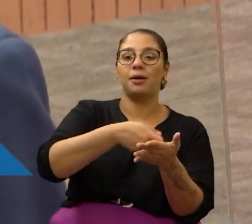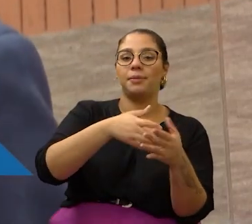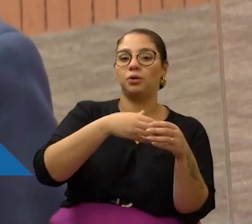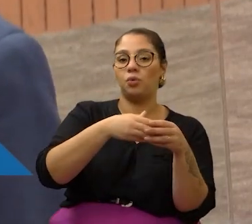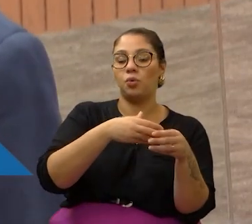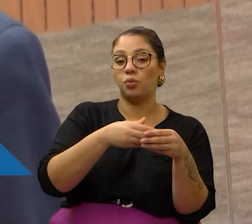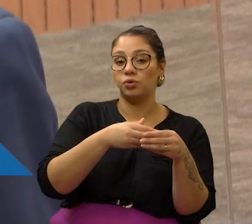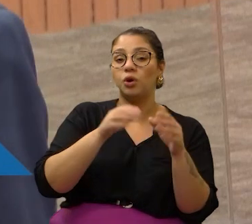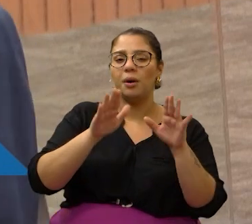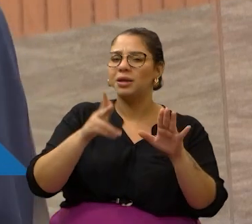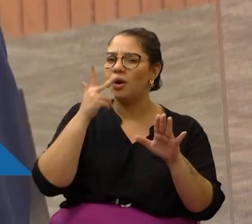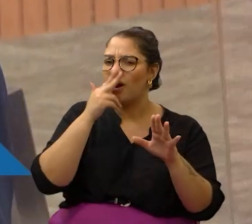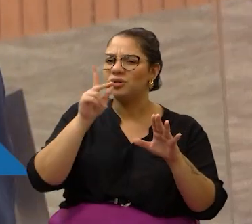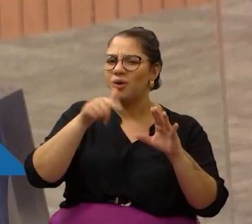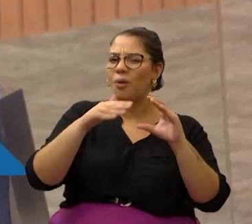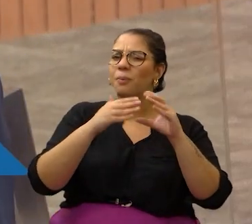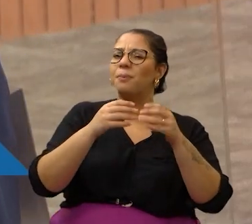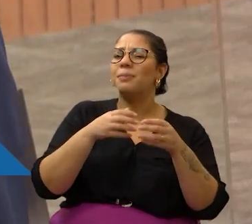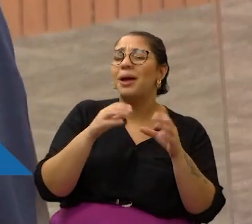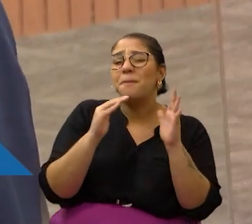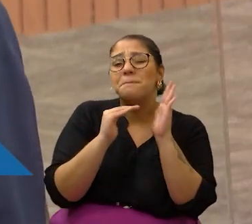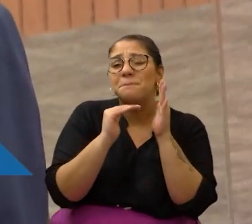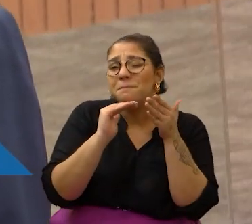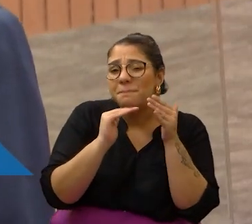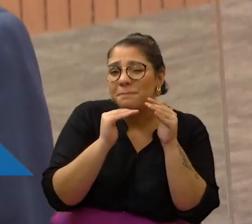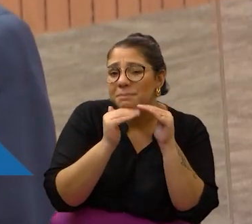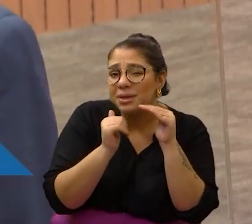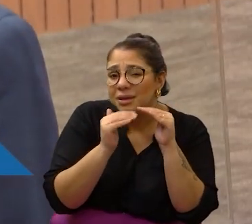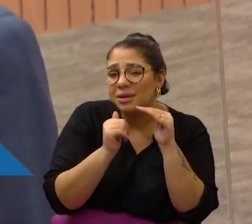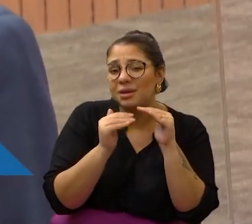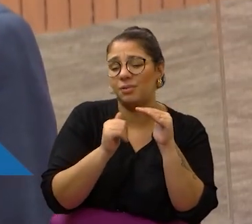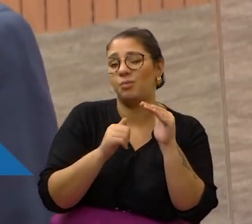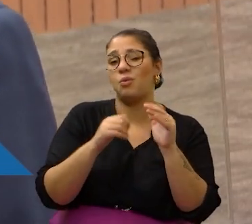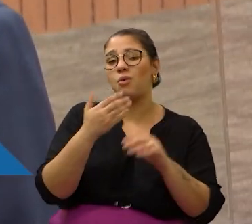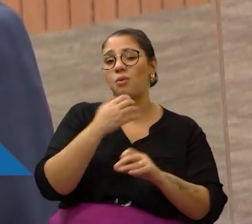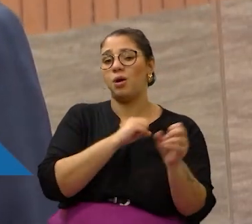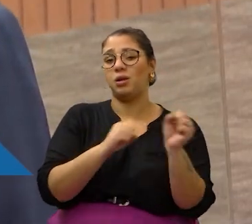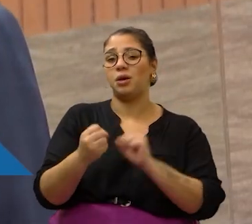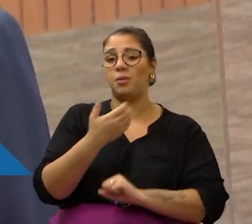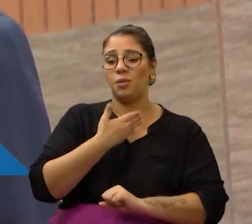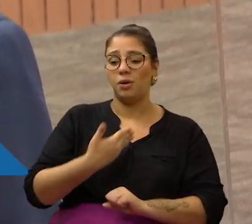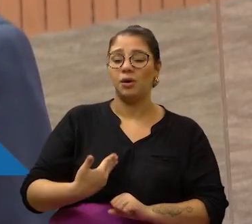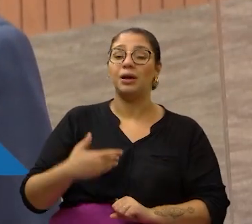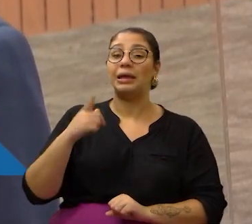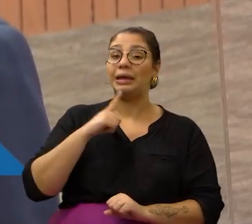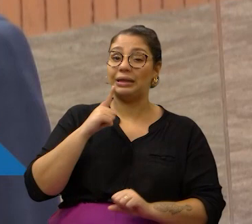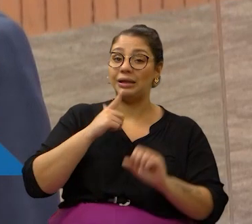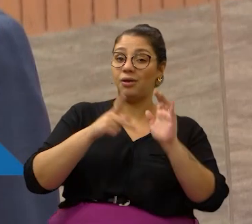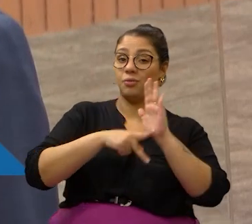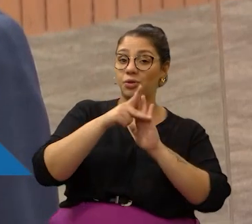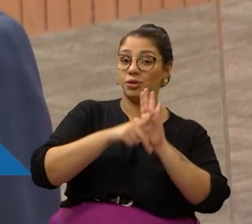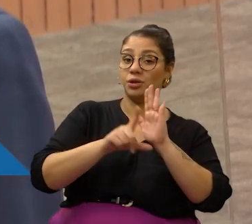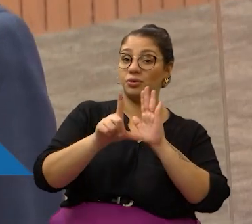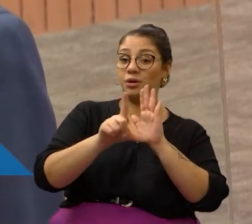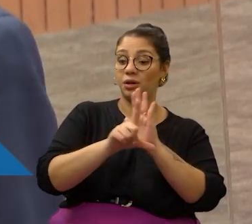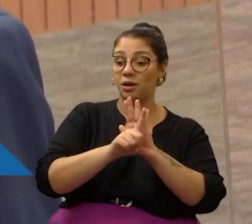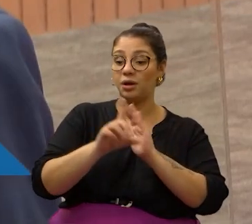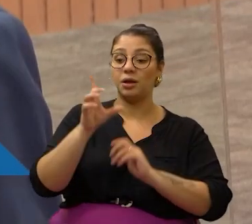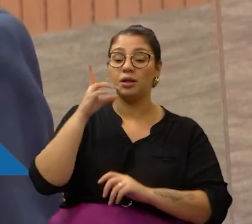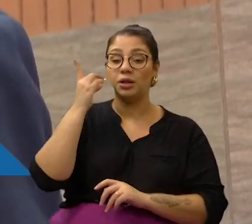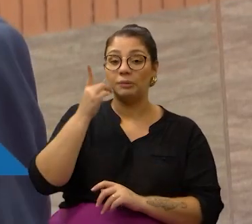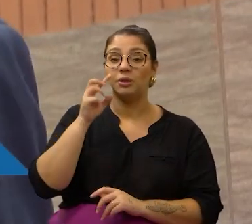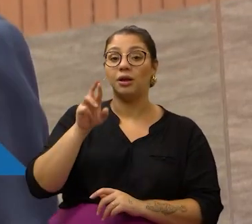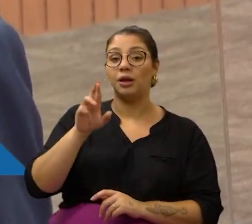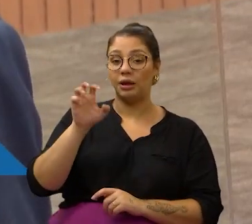meu modo de ver é o mínimo que o município poderia fazer. Inclusive, eu quero destacar até um projeto de lei número 111 de 2019 da